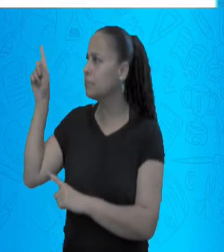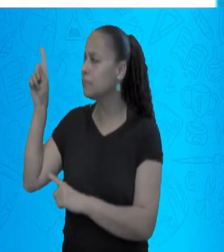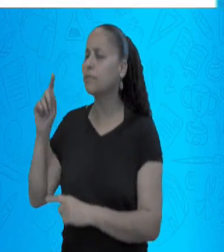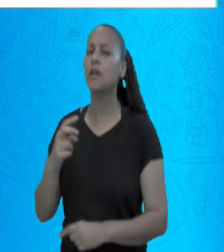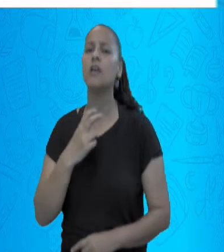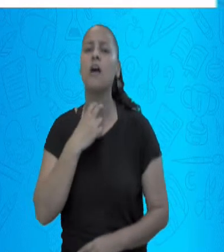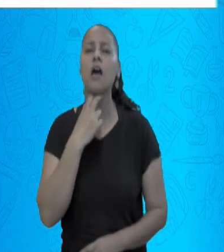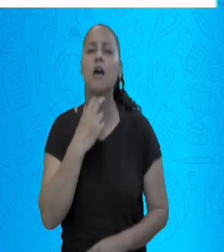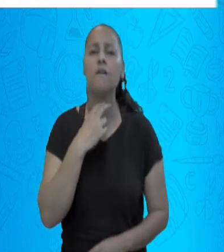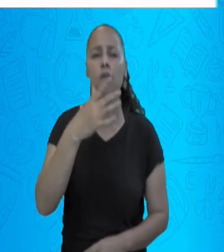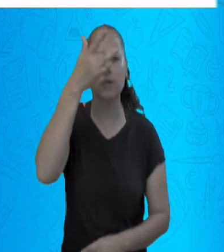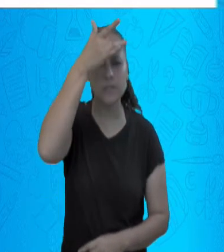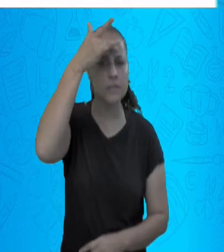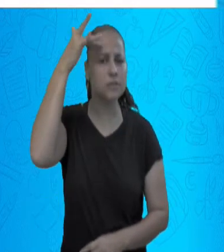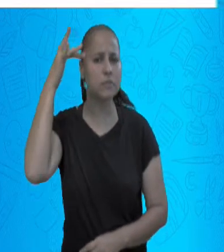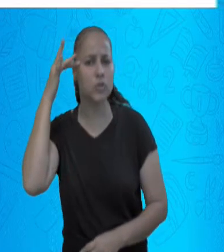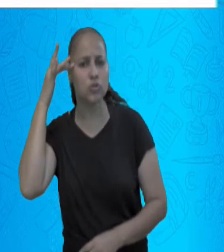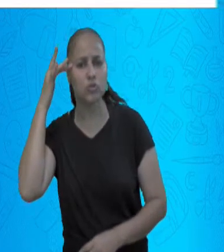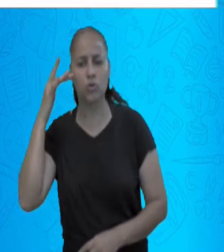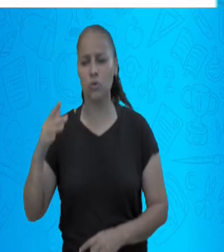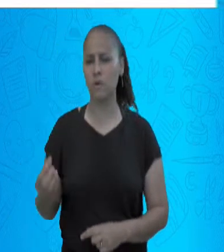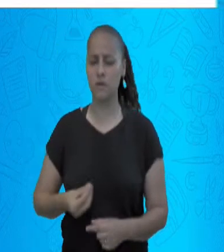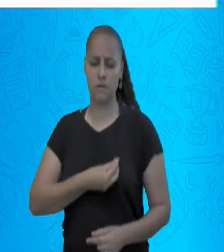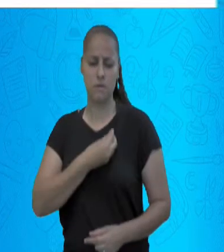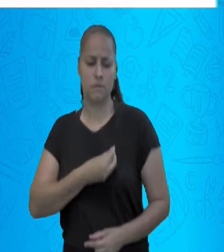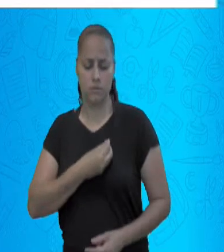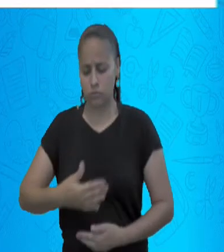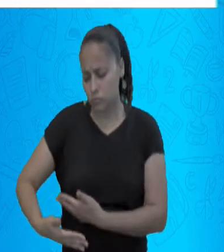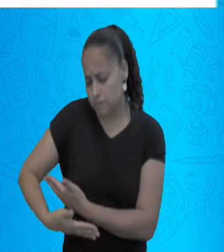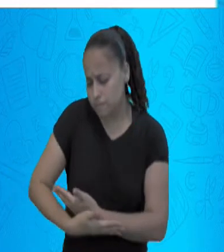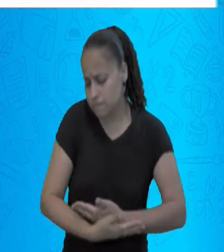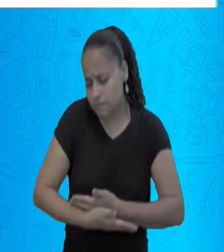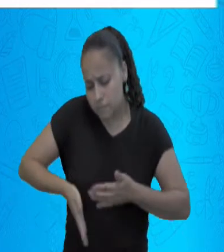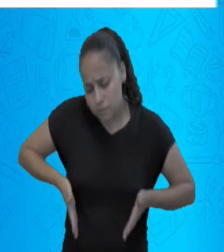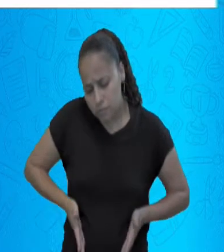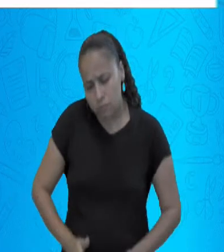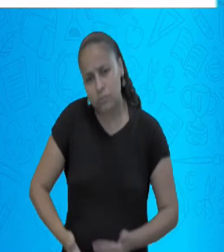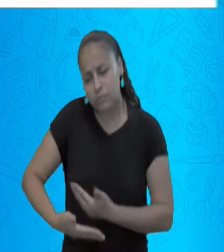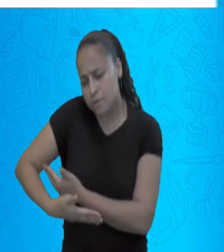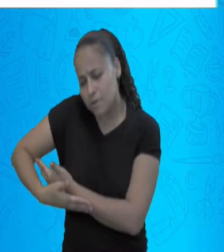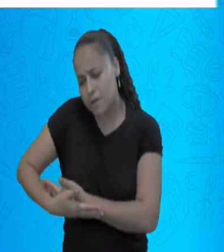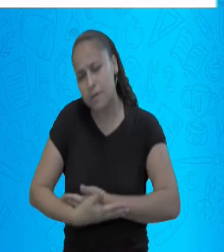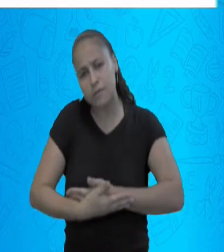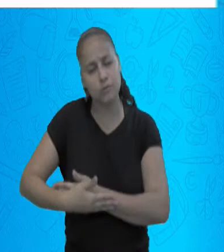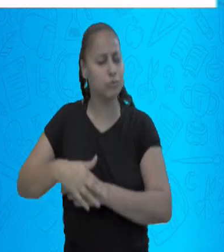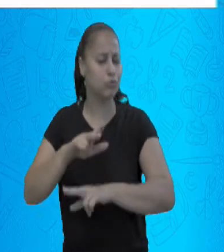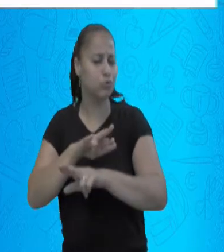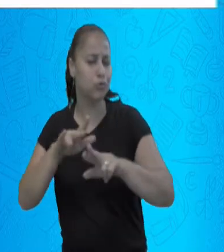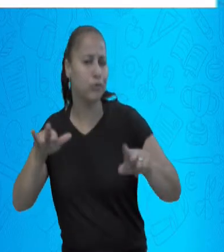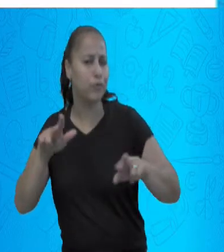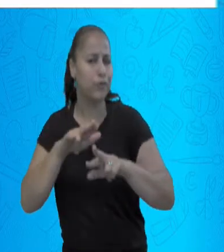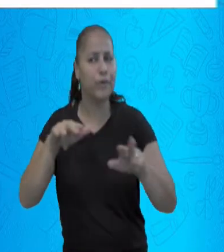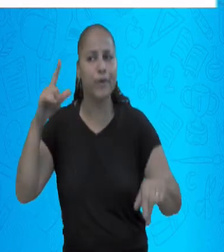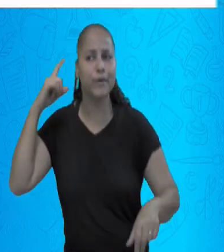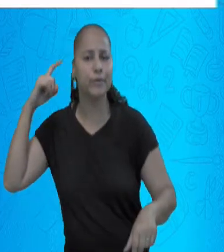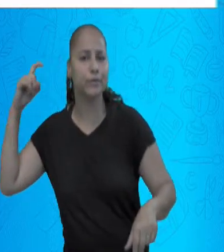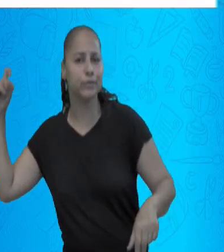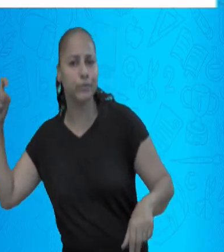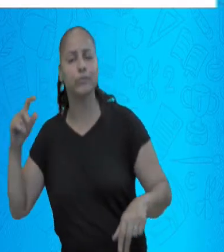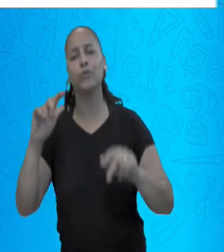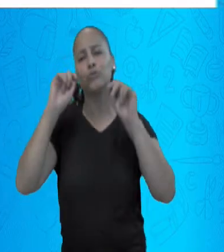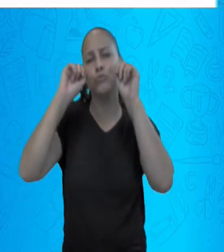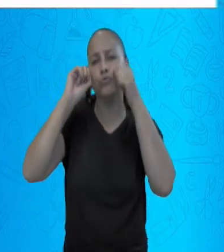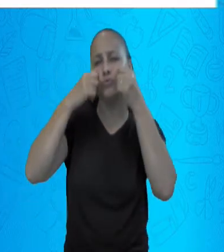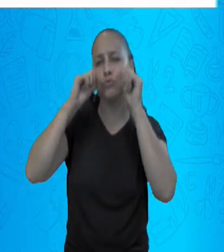é um fenômeno que existe desde o E se apresenta de diversas formas, tais como o